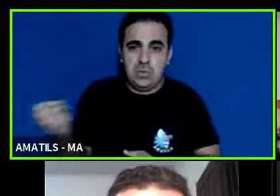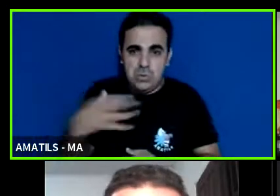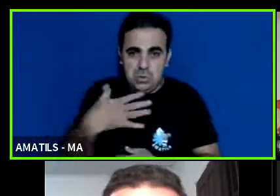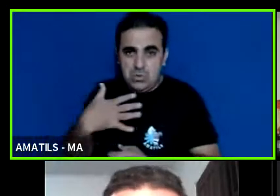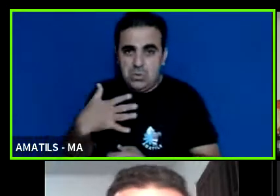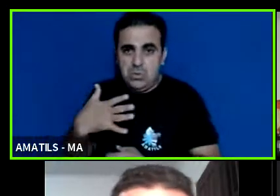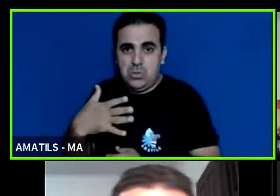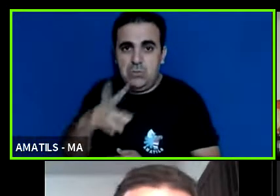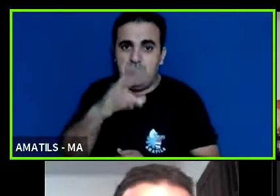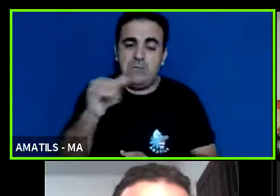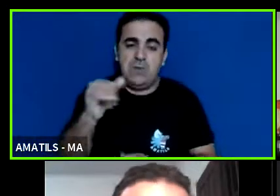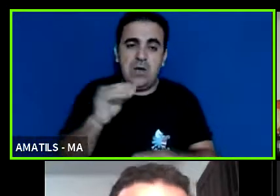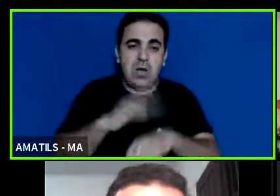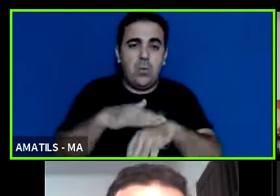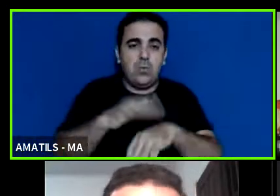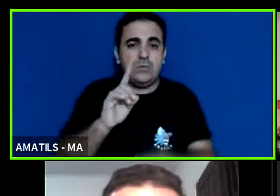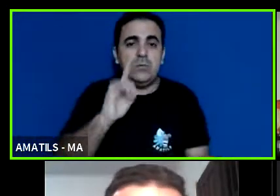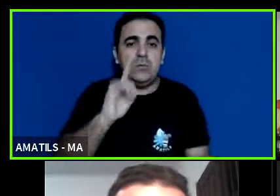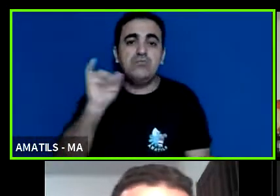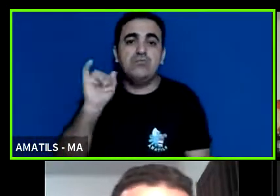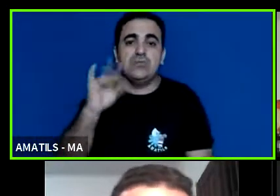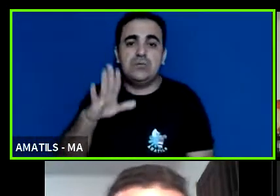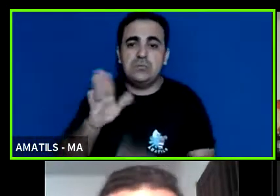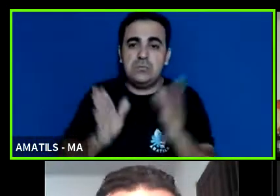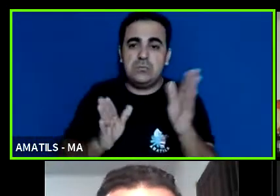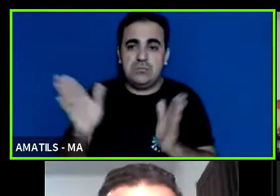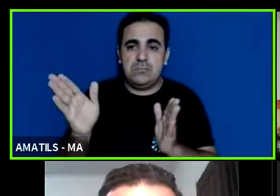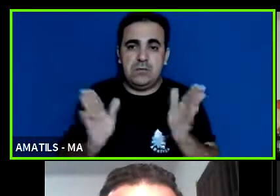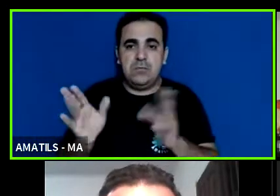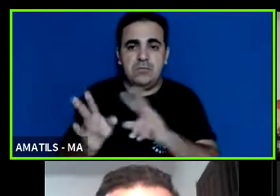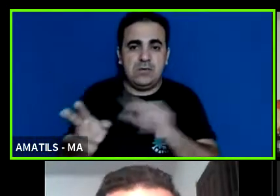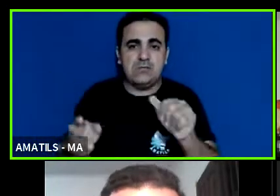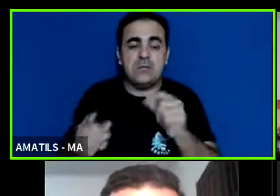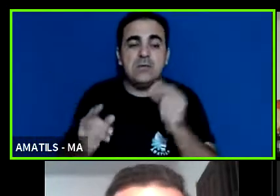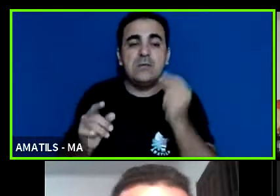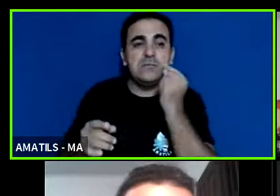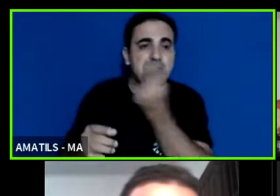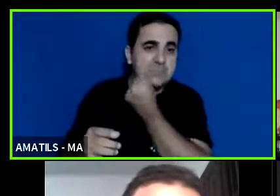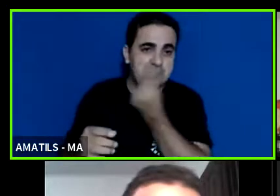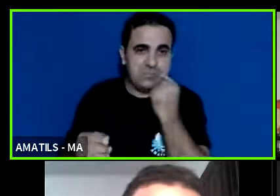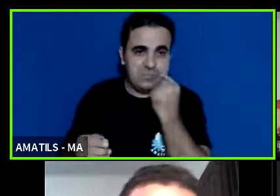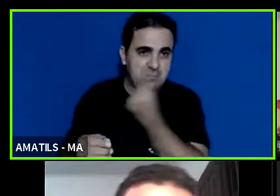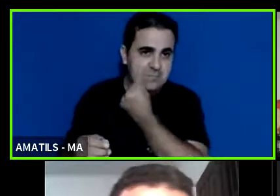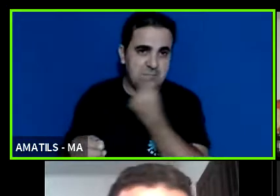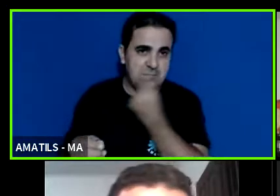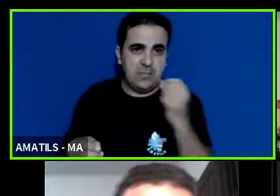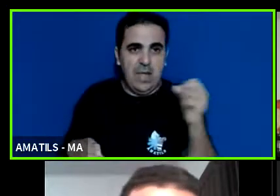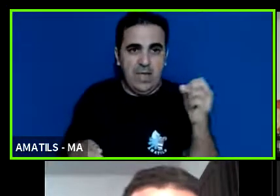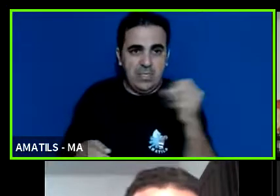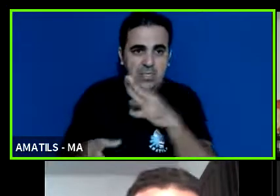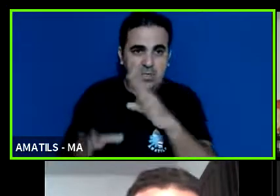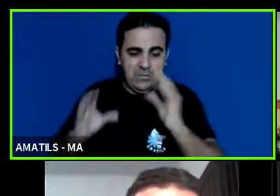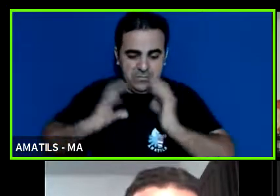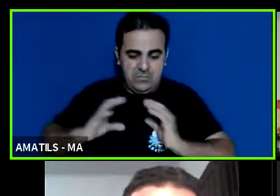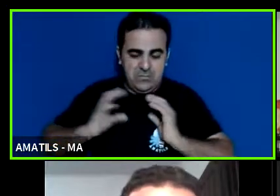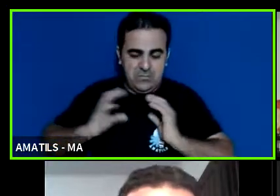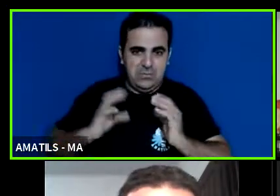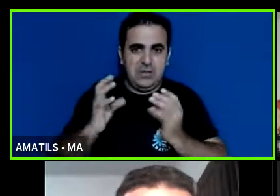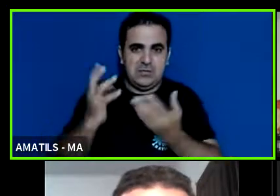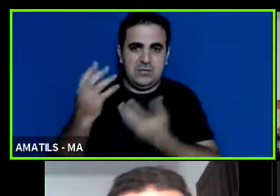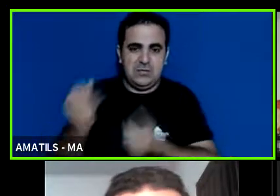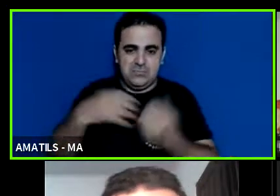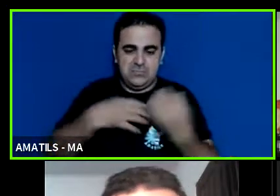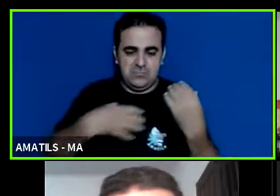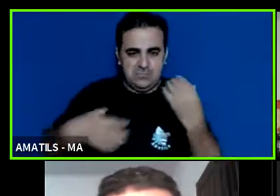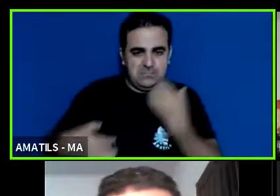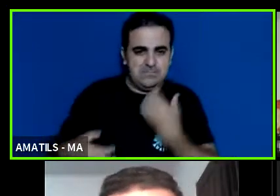ao mesmo tempo entendeu ou no mesmo período que vai ser em setembro aí consequentemente a nova coordenação assume em setembro até